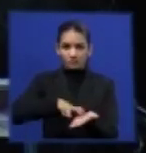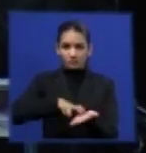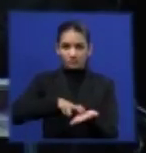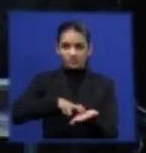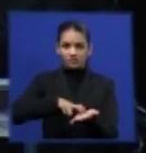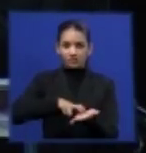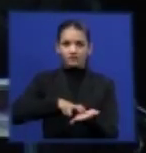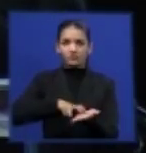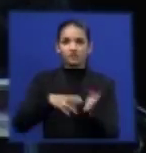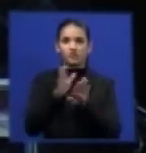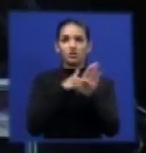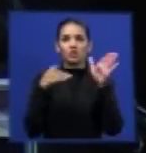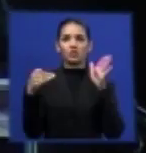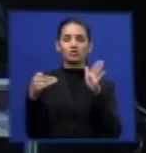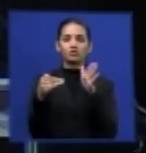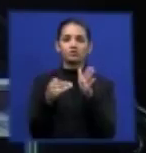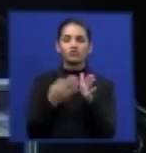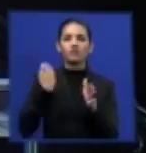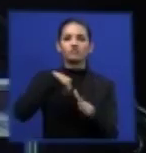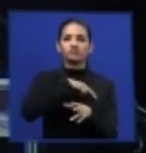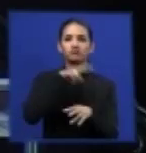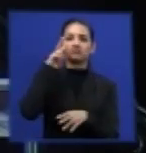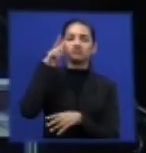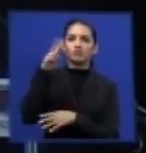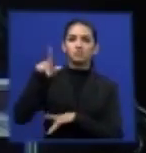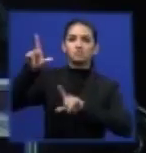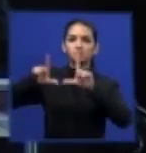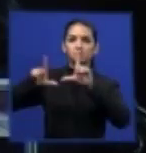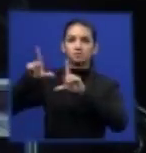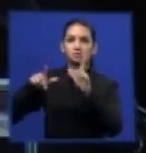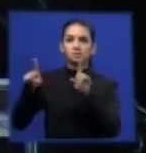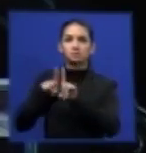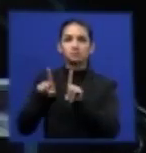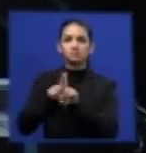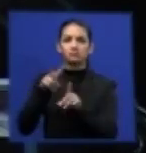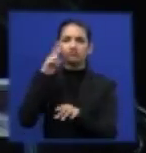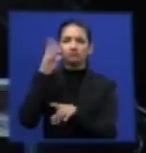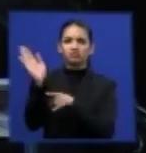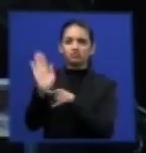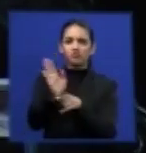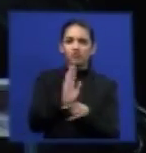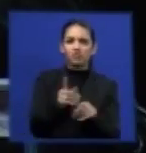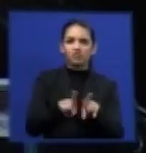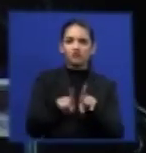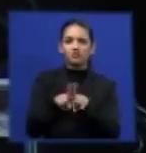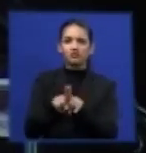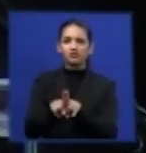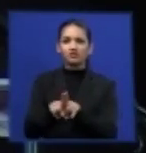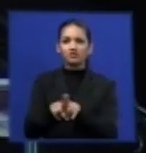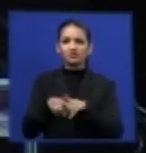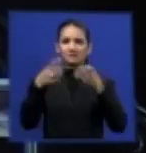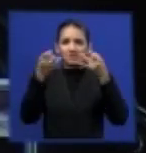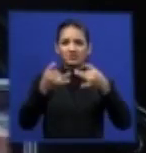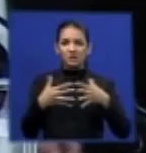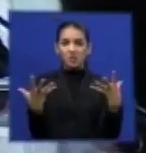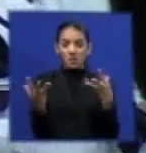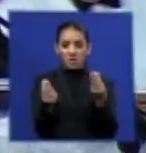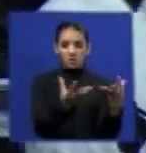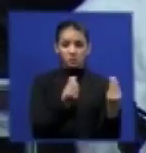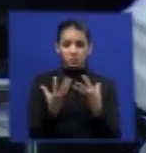todos assistimos vídeos de montanhas de pneus.